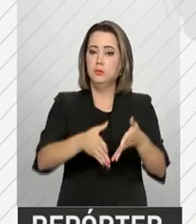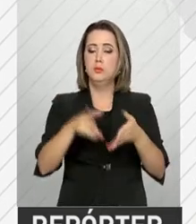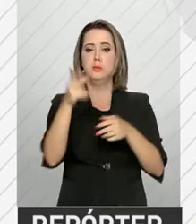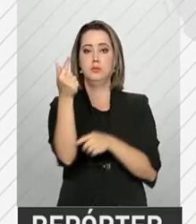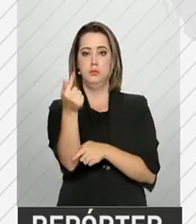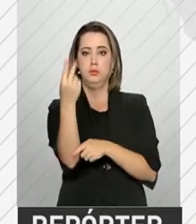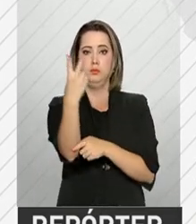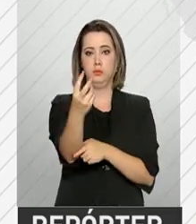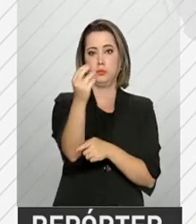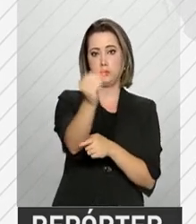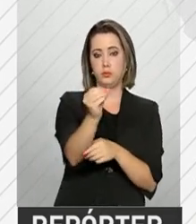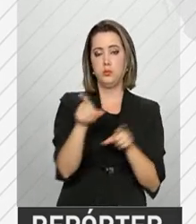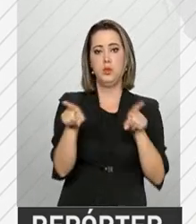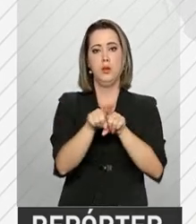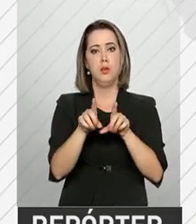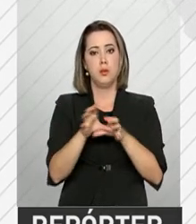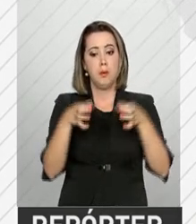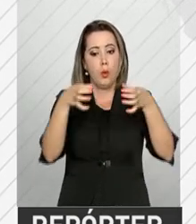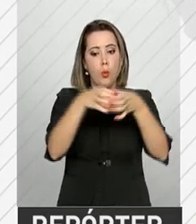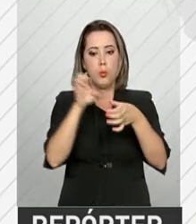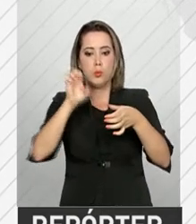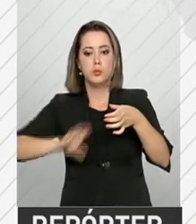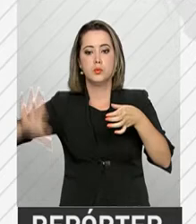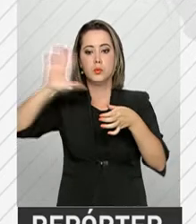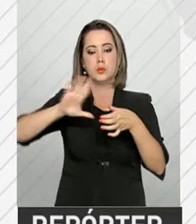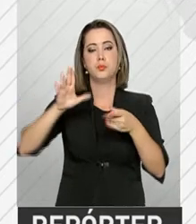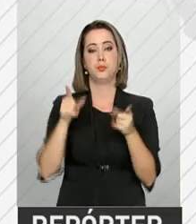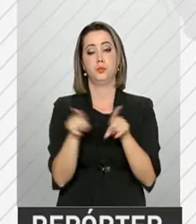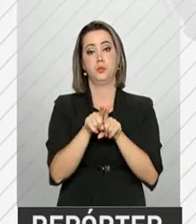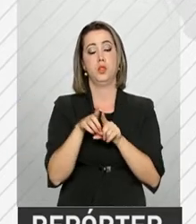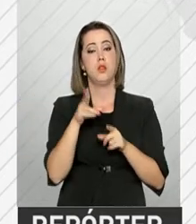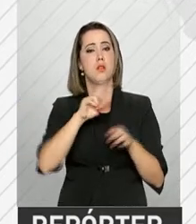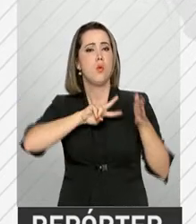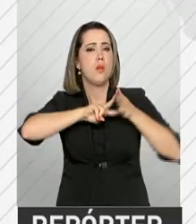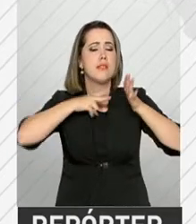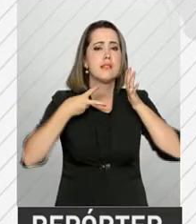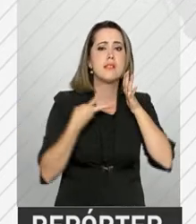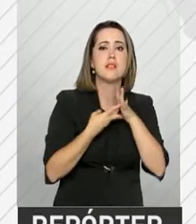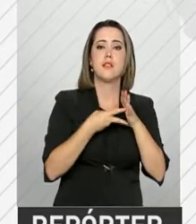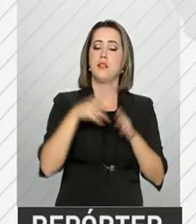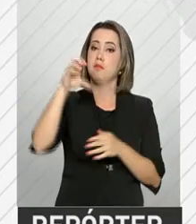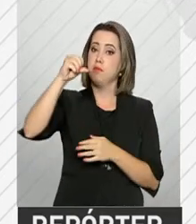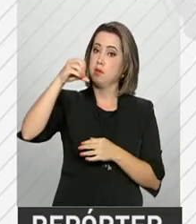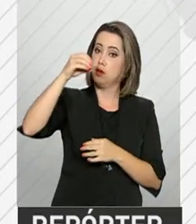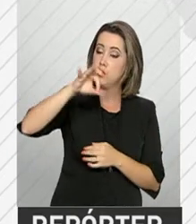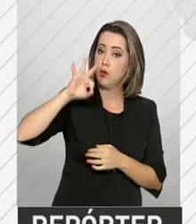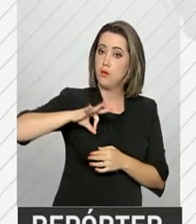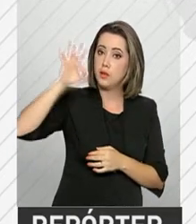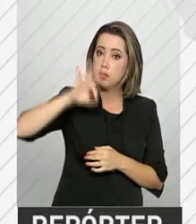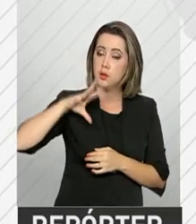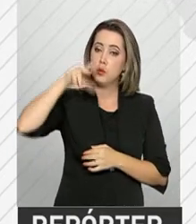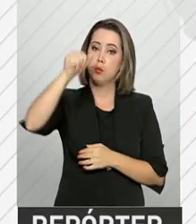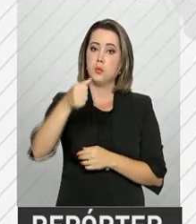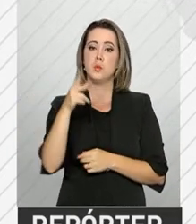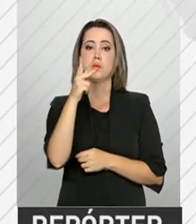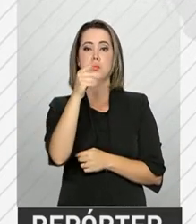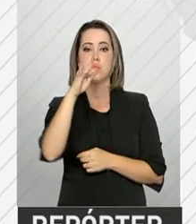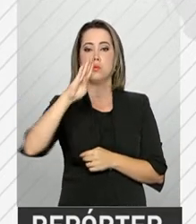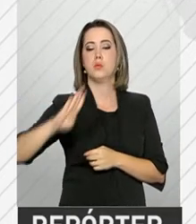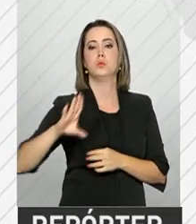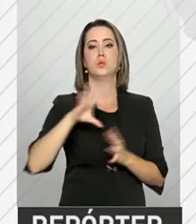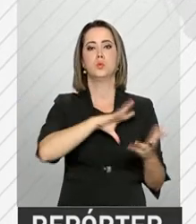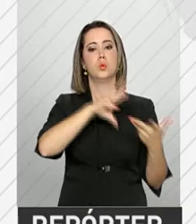Turquia e os integrantes da União Europeia. O G20 representa 90% do produto interno bruto mundial,